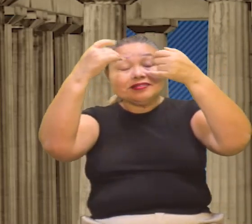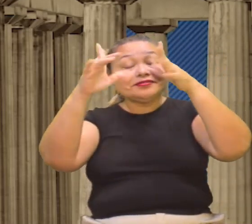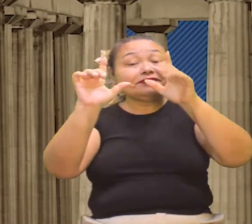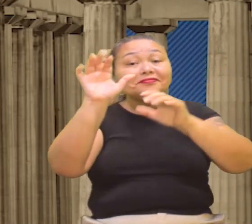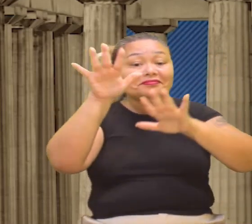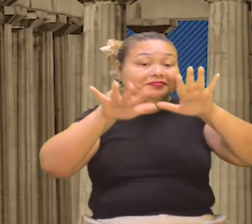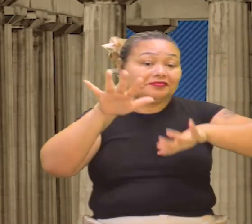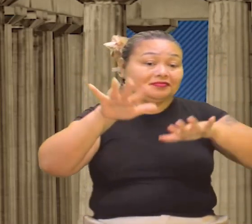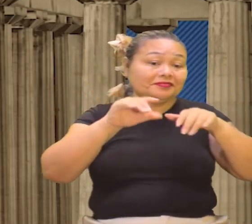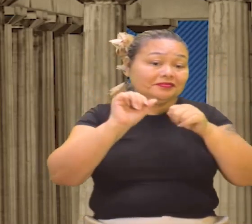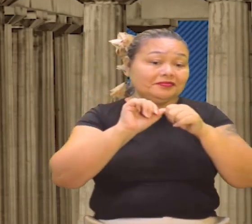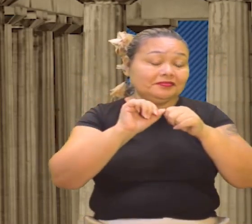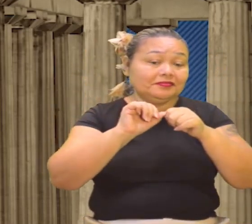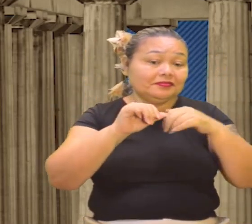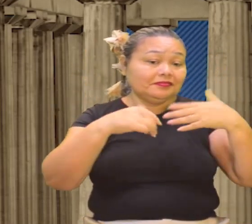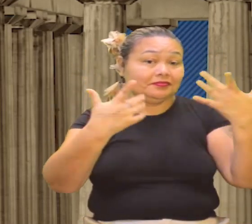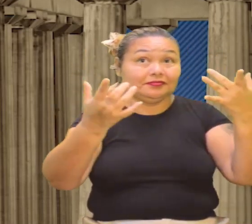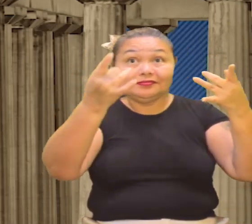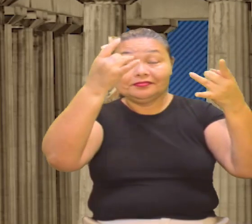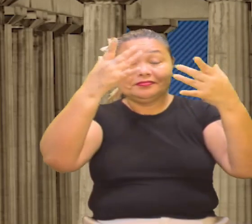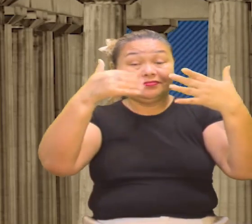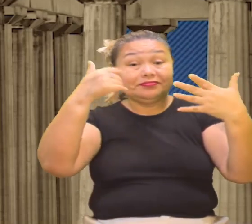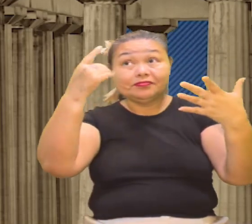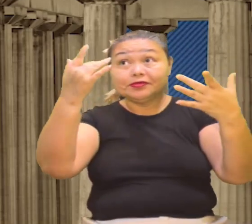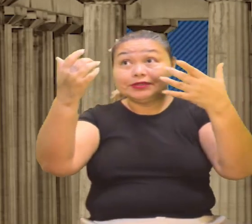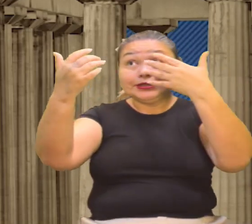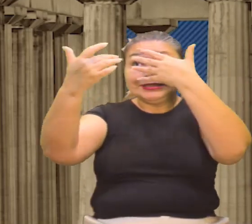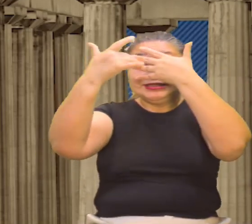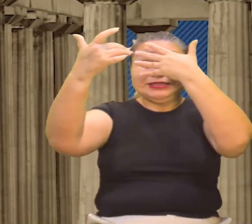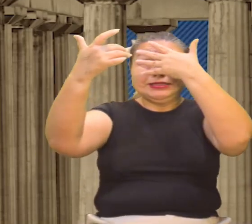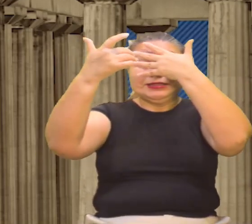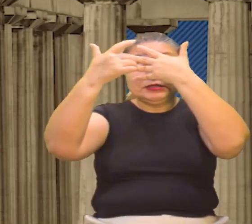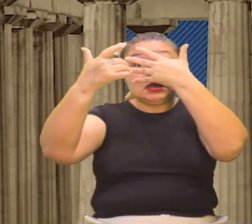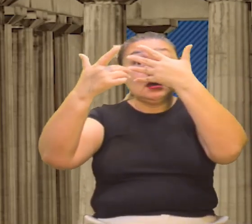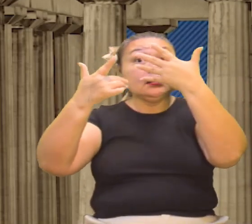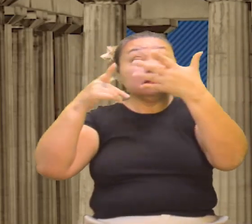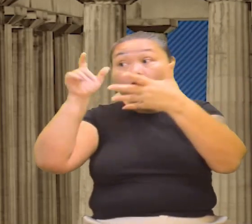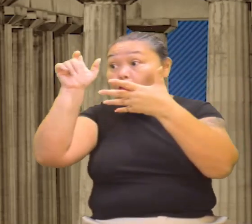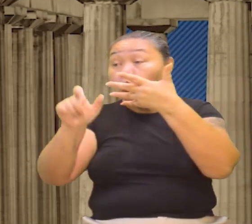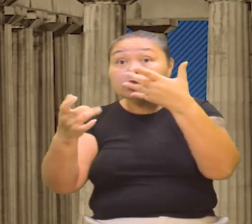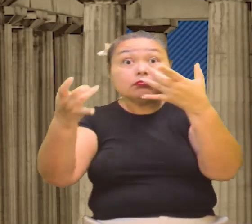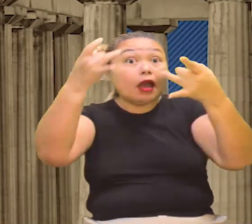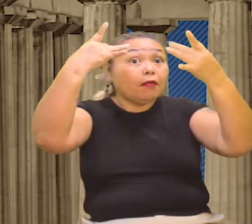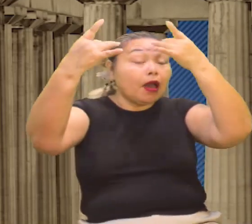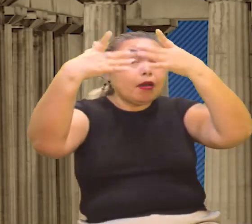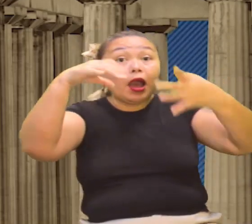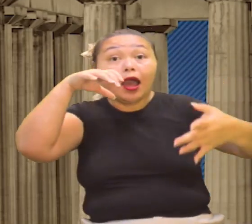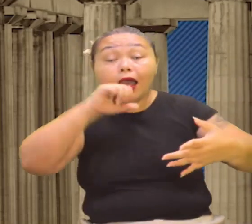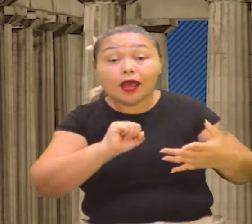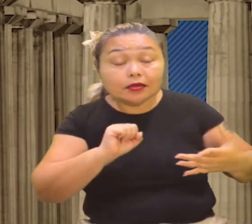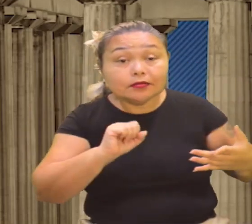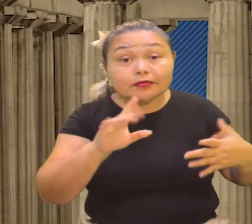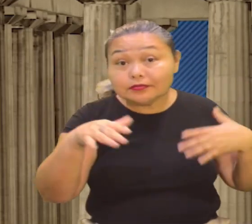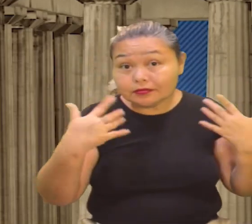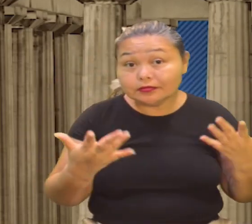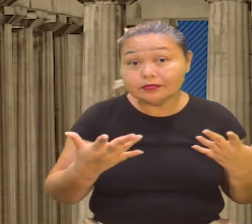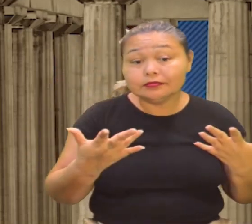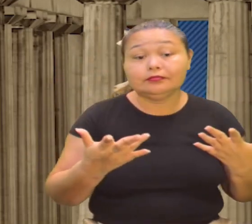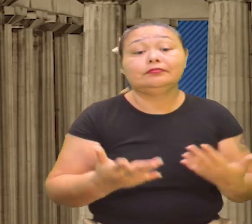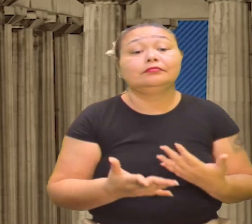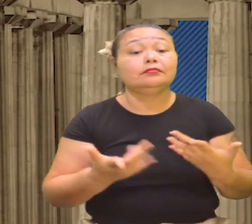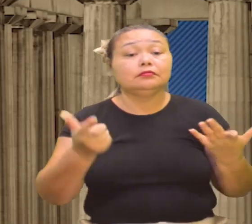mais, com mais dificuldades, mas outros já com mais agilidade, então assim, nessa perspectiva,